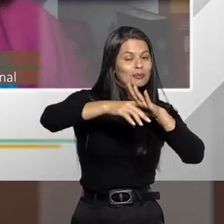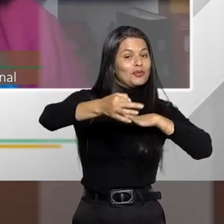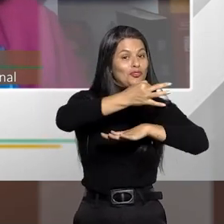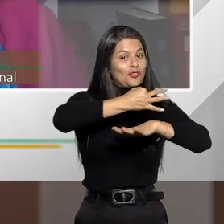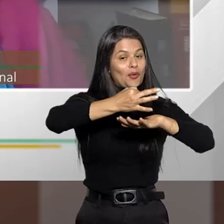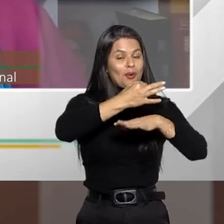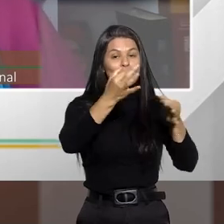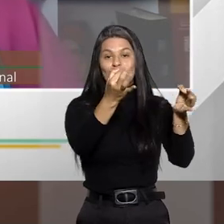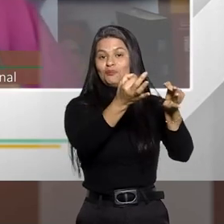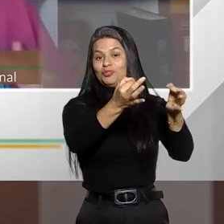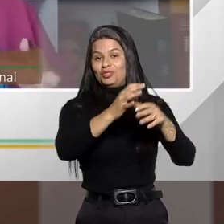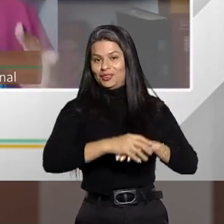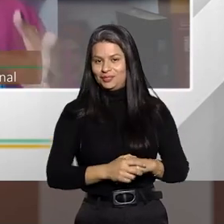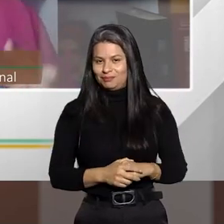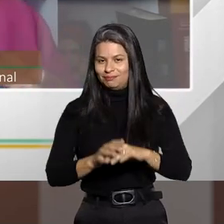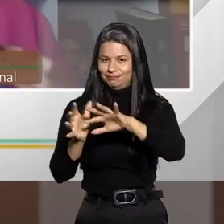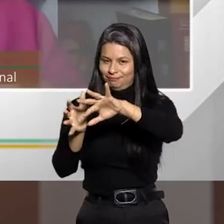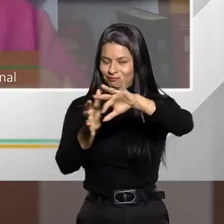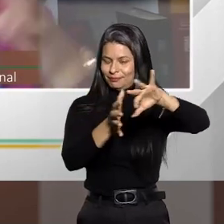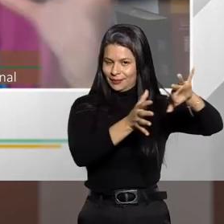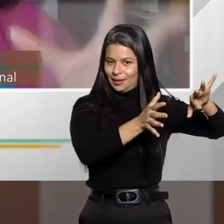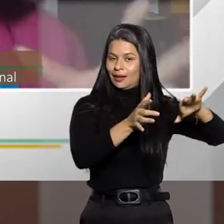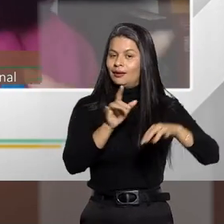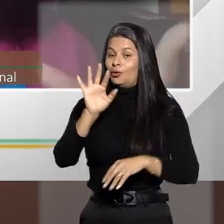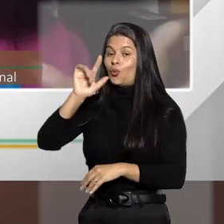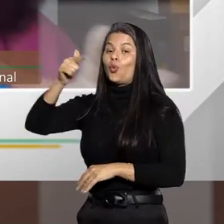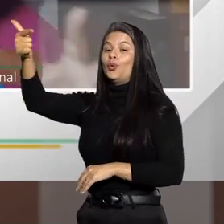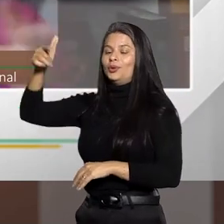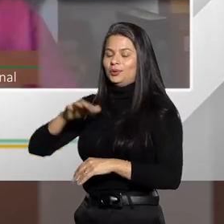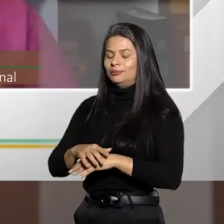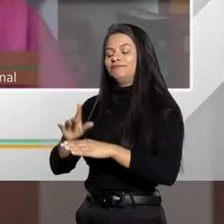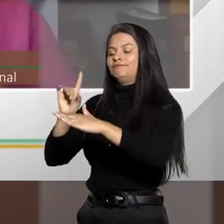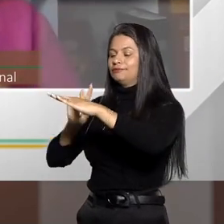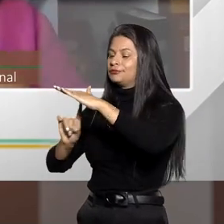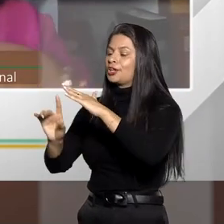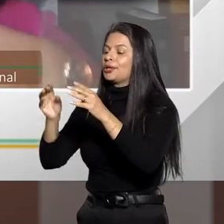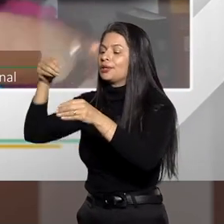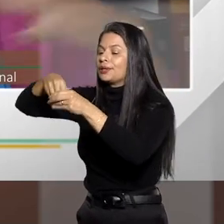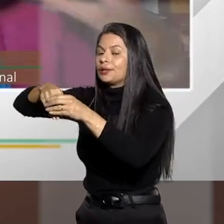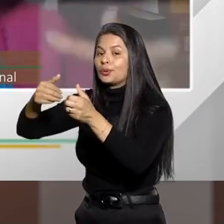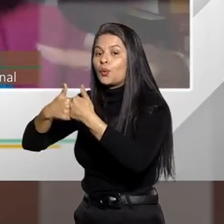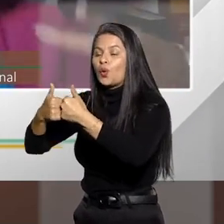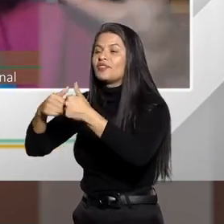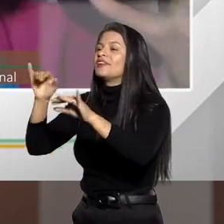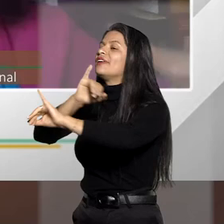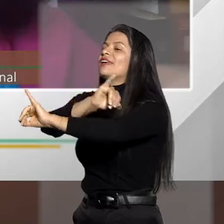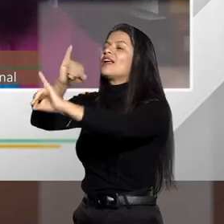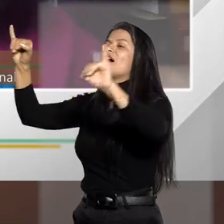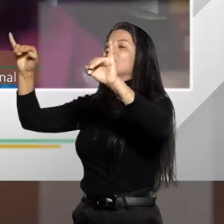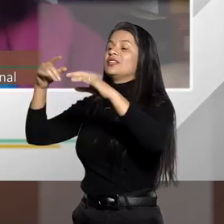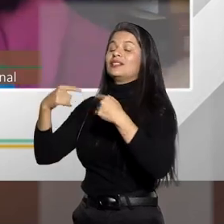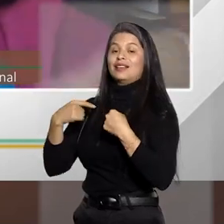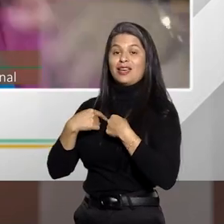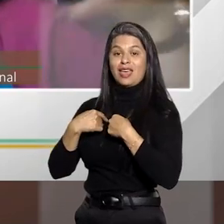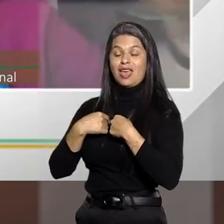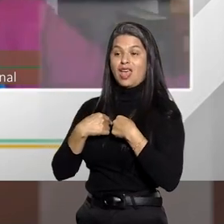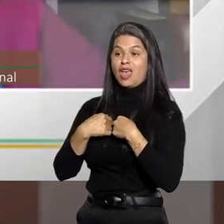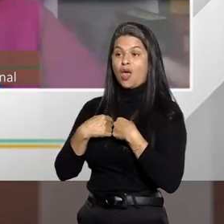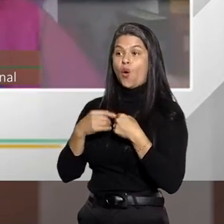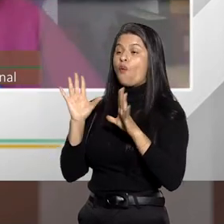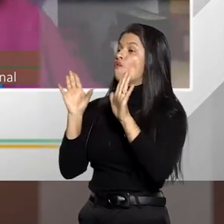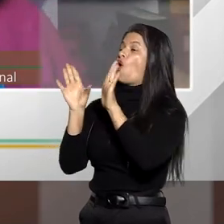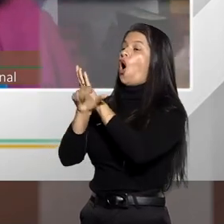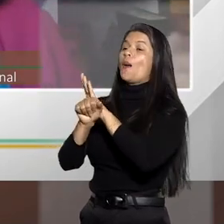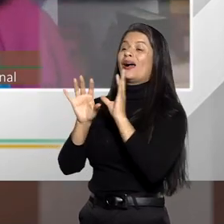perfeito. agora vamos imaginar que o indivíduo entre dentro do ônibus, certo? Anuncie o roubo para todos os